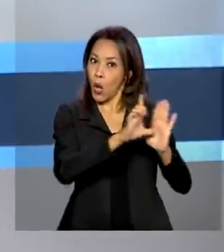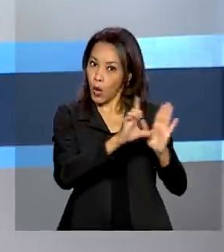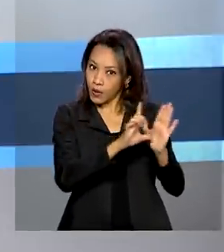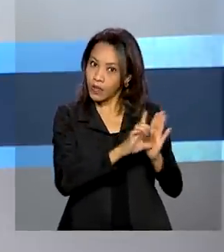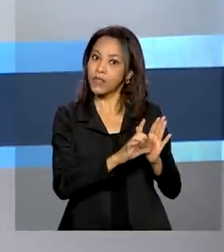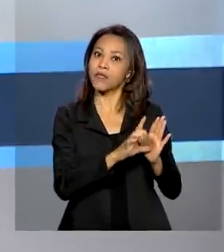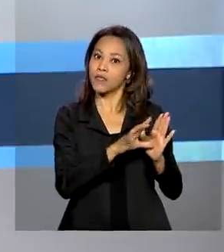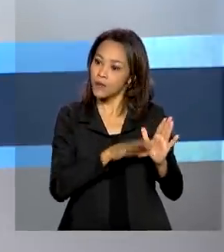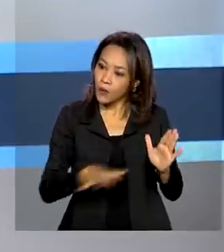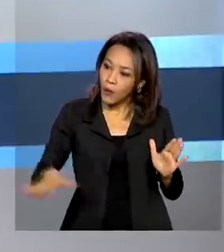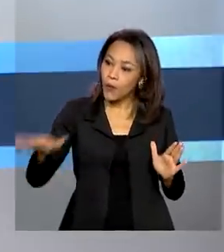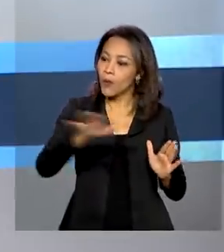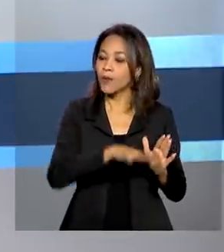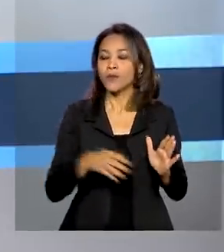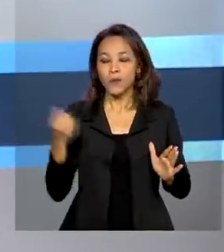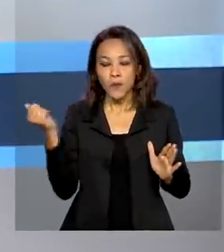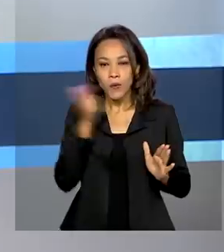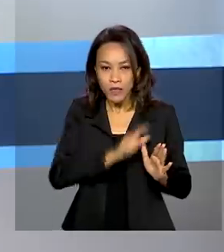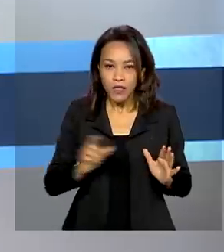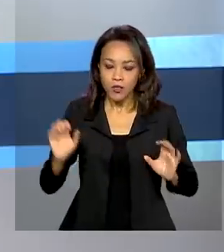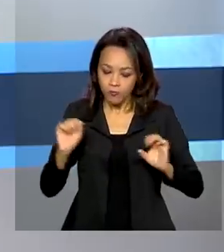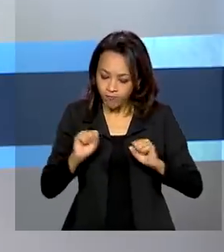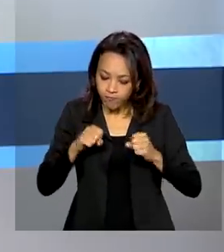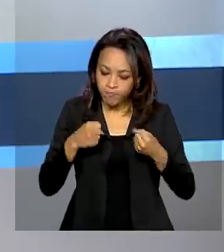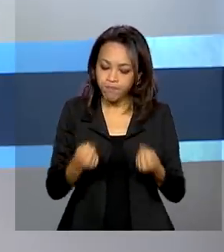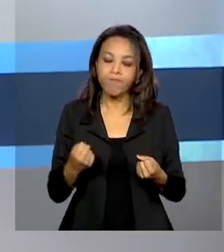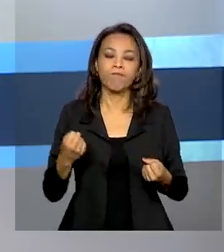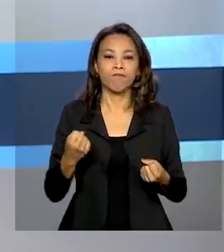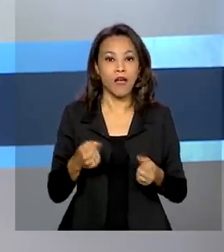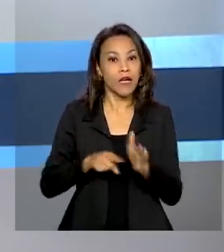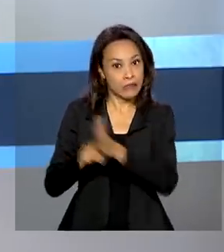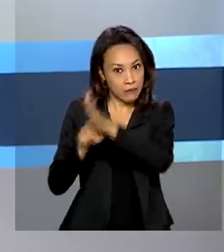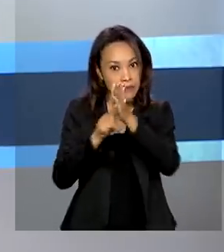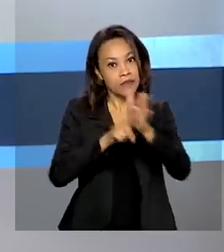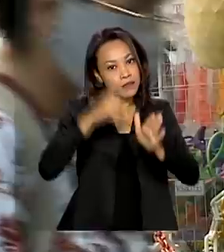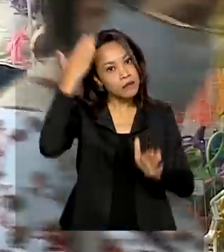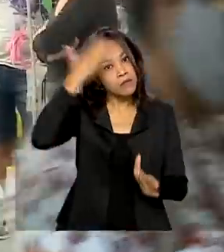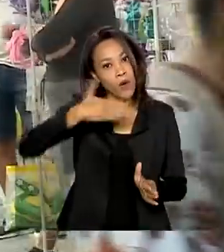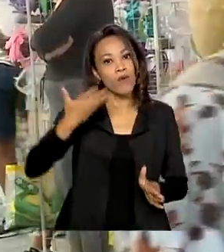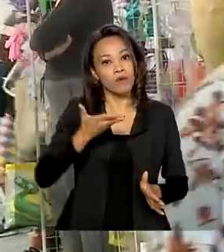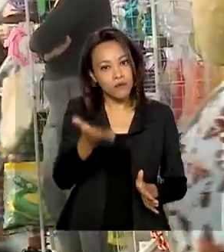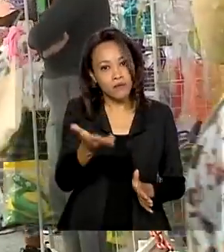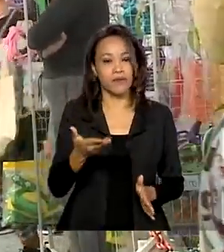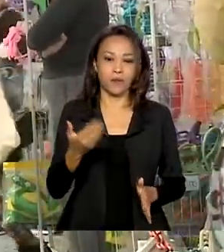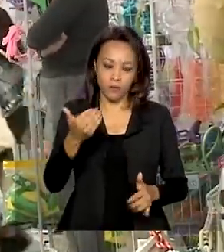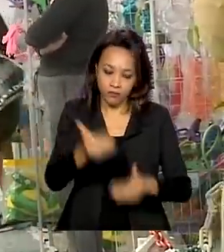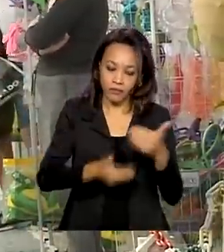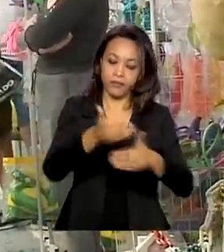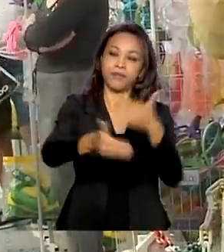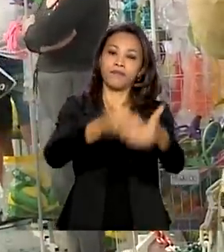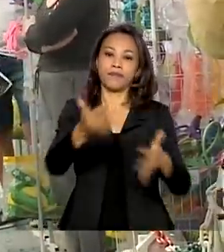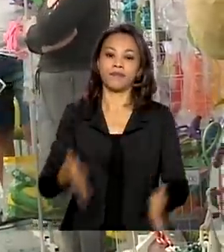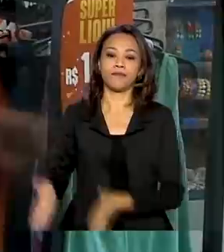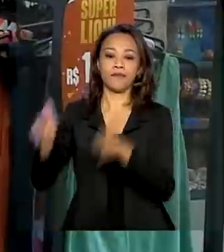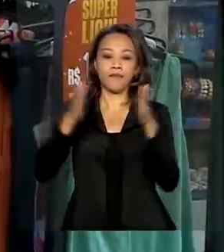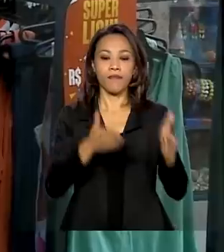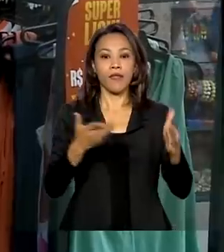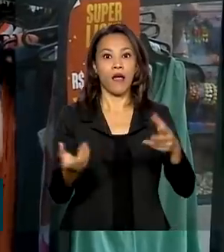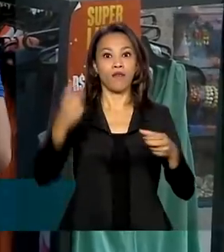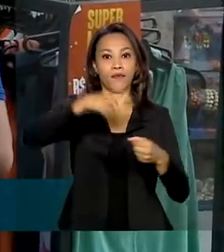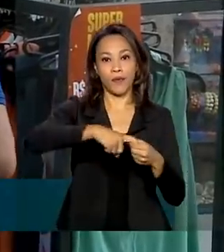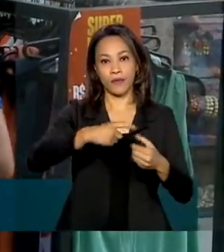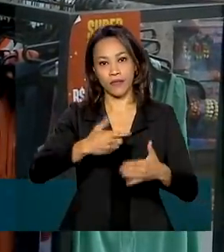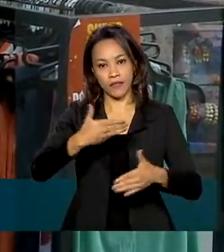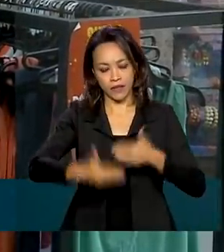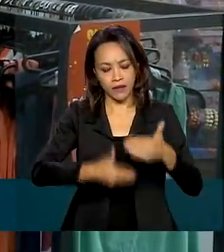estão ganhando novo fôlego. As últimas pesquisas confirmam o crescimento. A retomada da economia pode ser